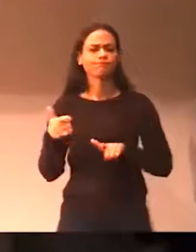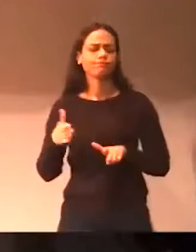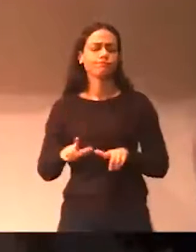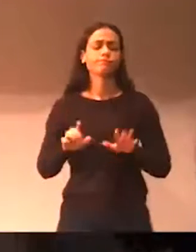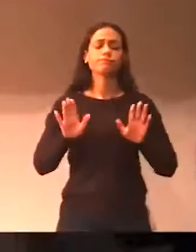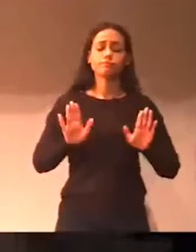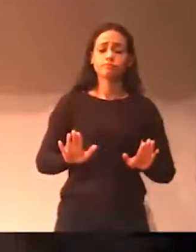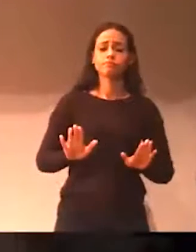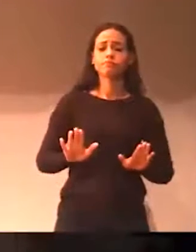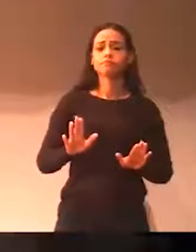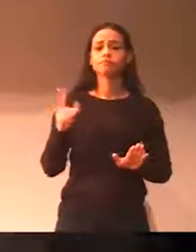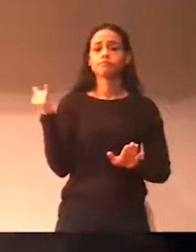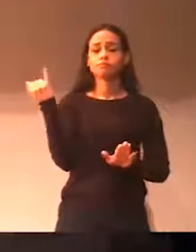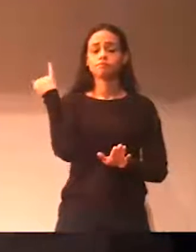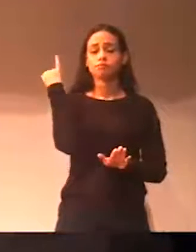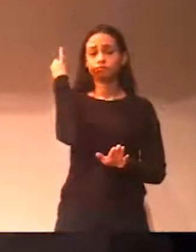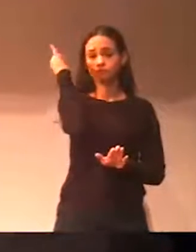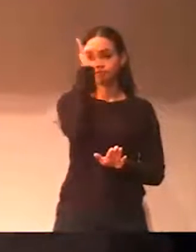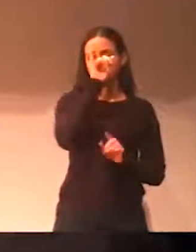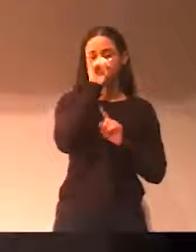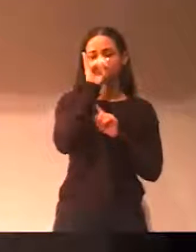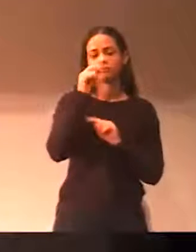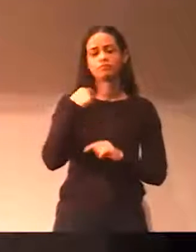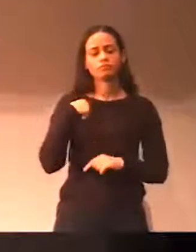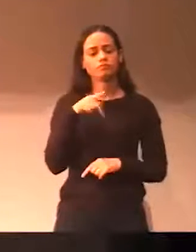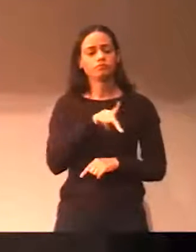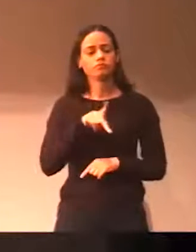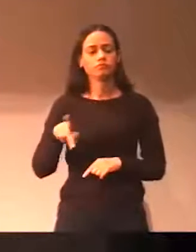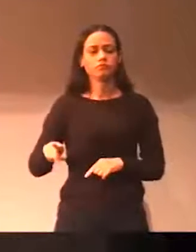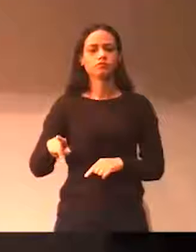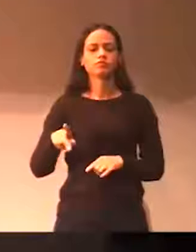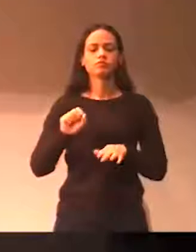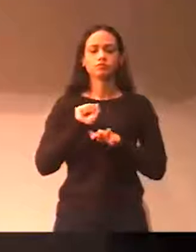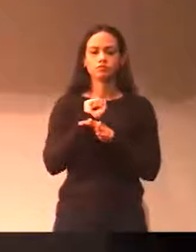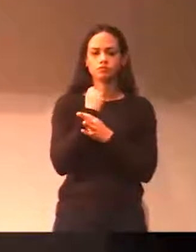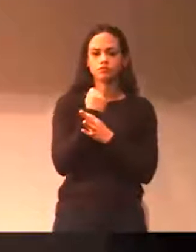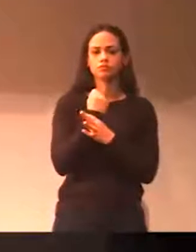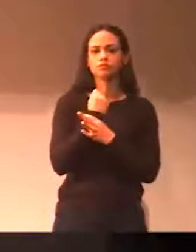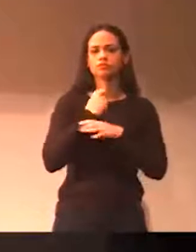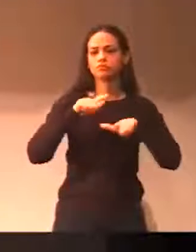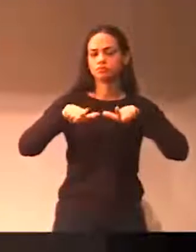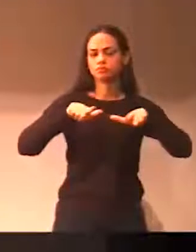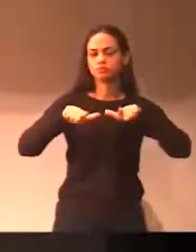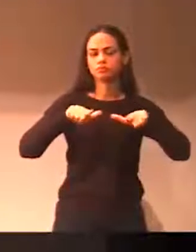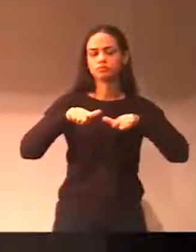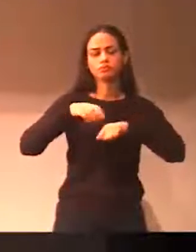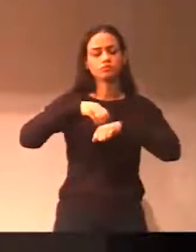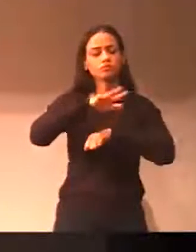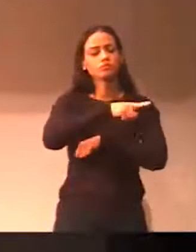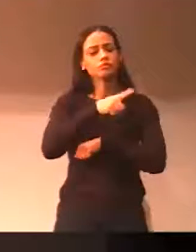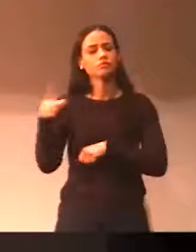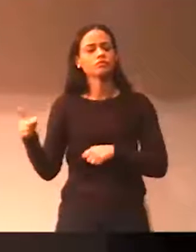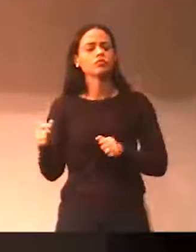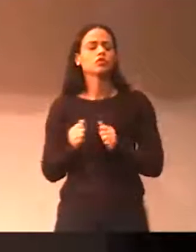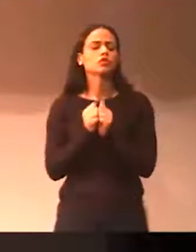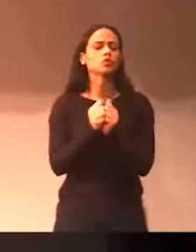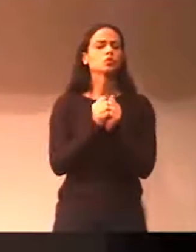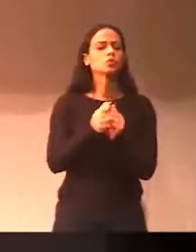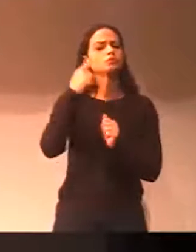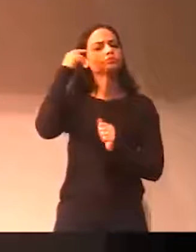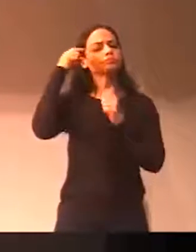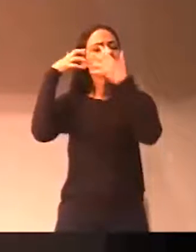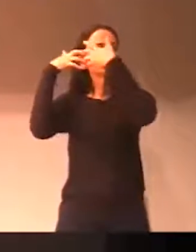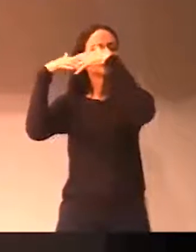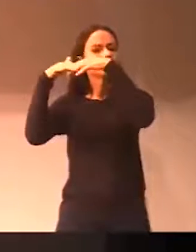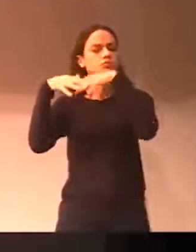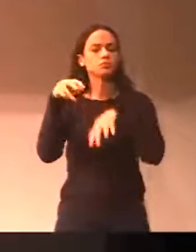isso, é sendo preventivo. Então, eu sou professor de segurança do trabalho, e eu quero aqui compartilhar para a gente pensar numa situação. A